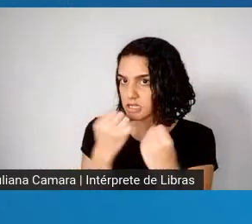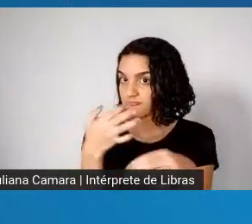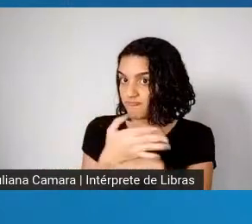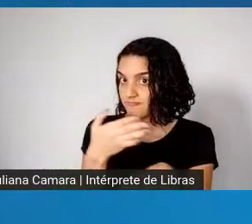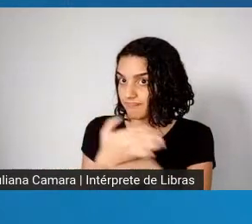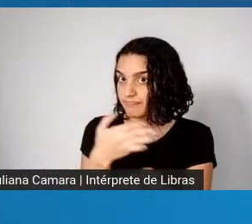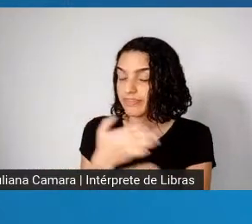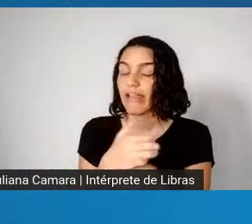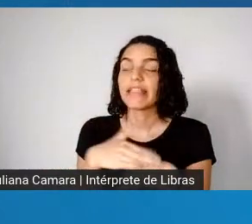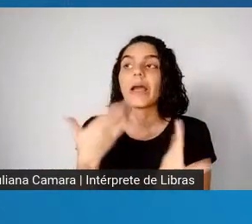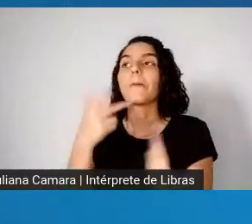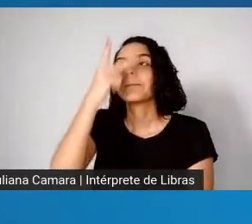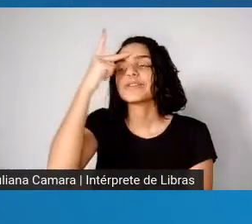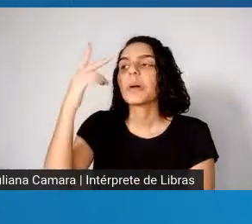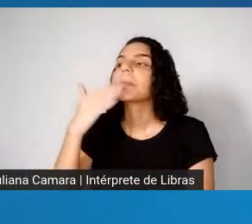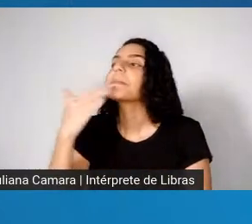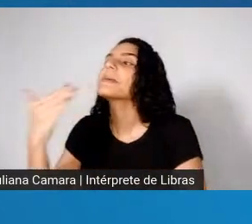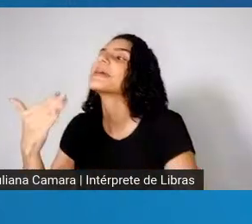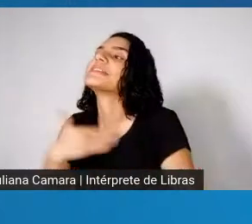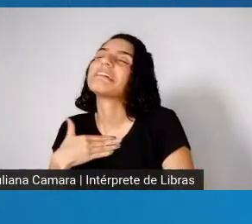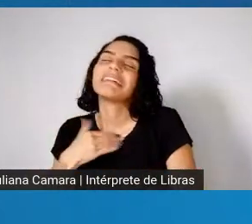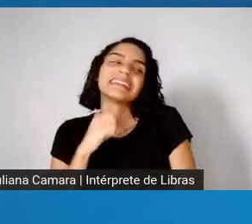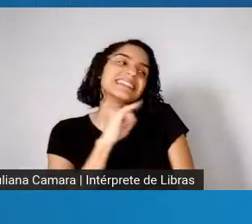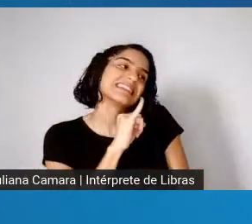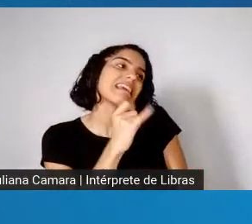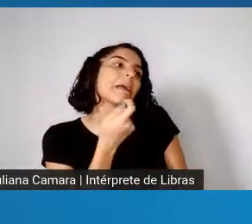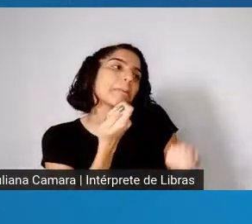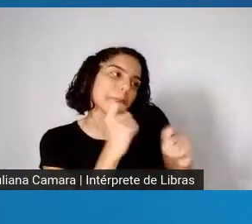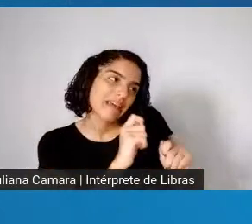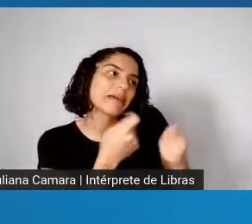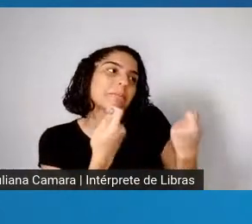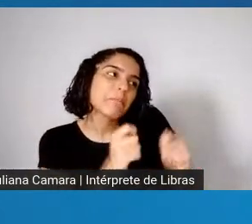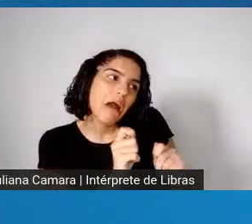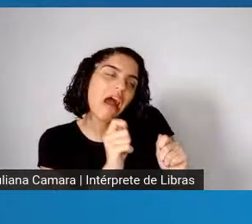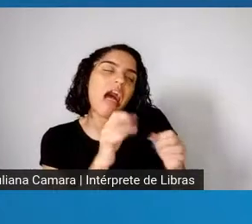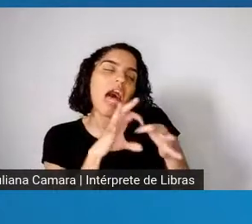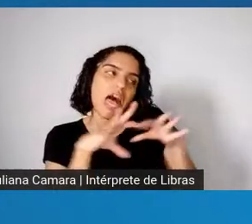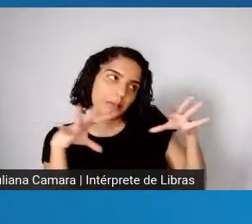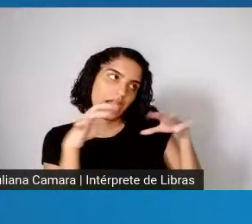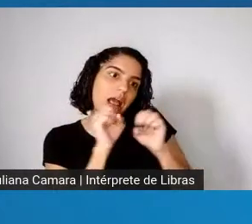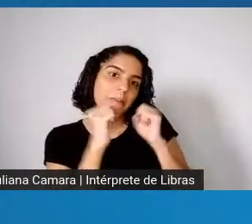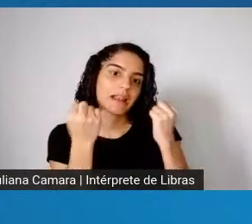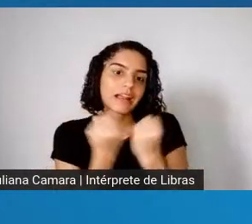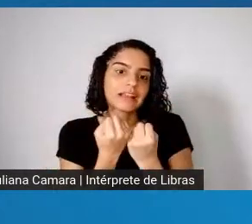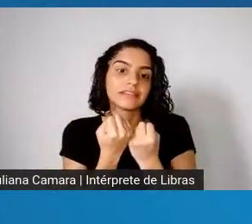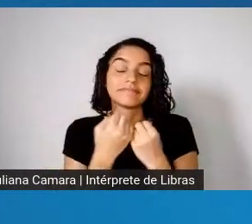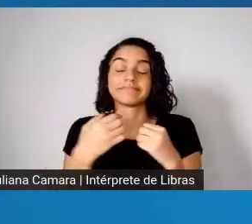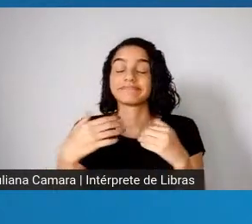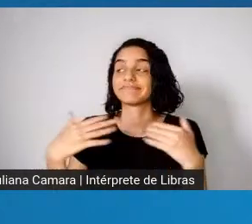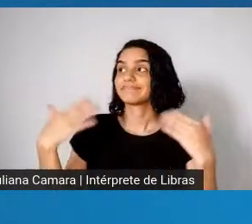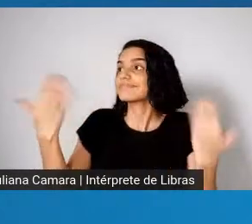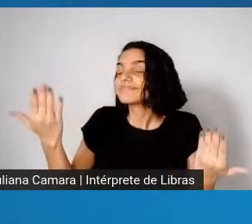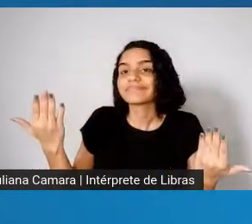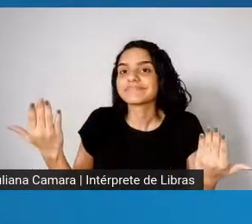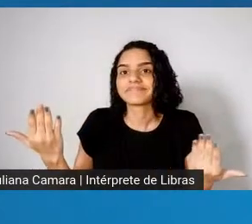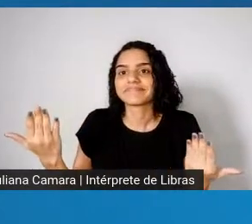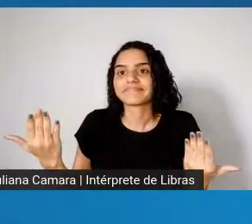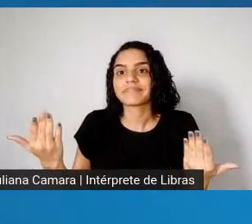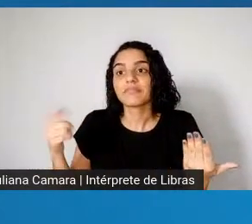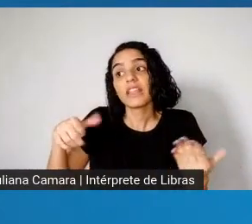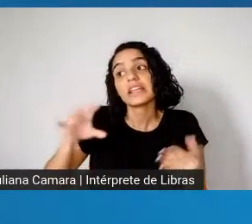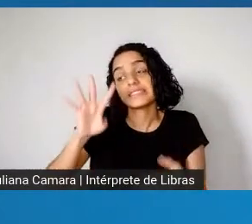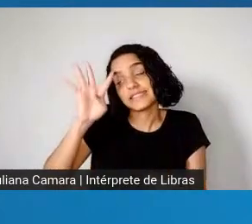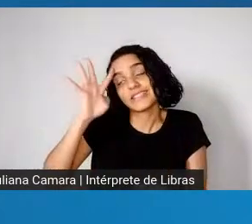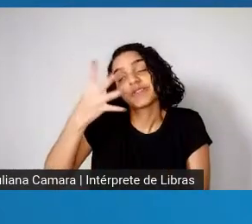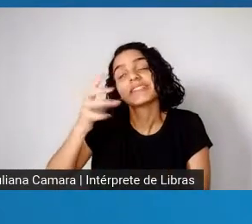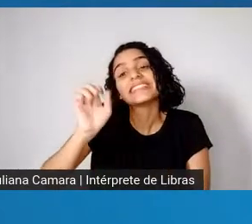abrir o Maracanã. Enfim, então, essas decisões, elas têm que ter passado pela epidemiologia, pela saúde pública,